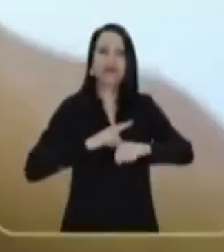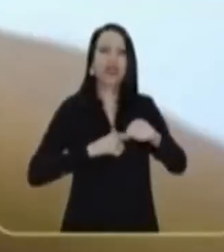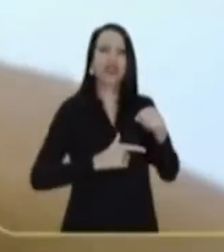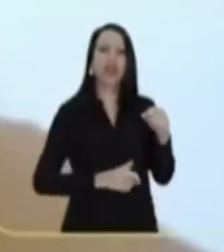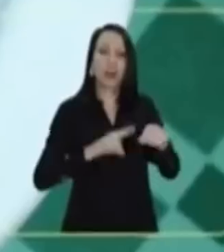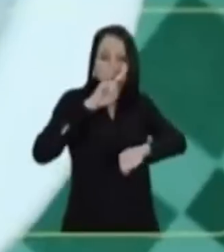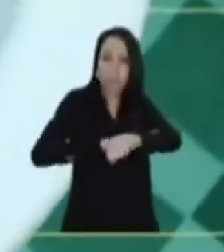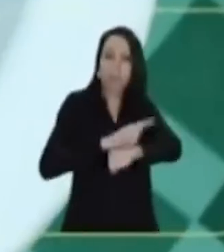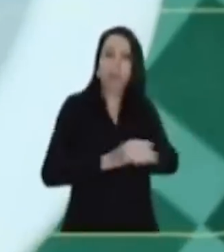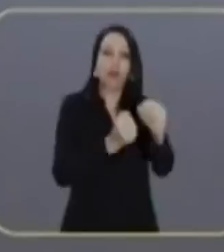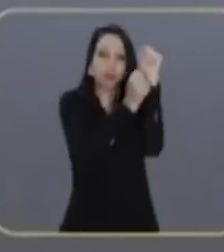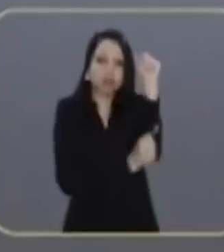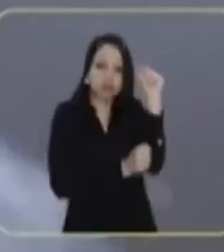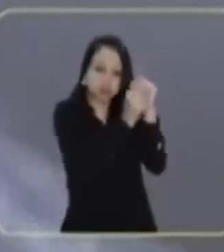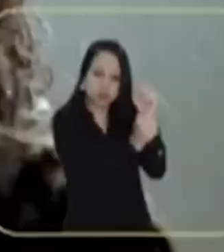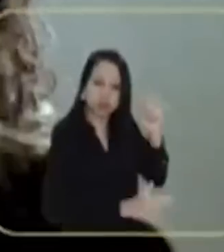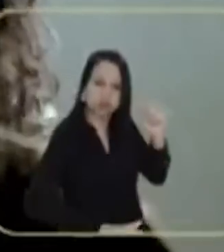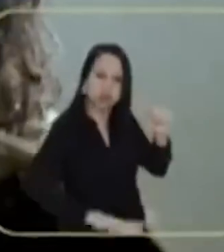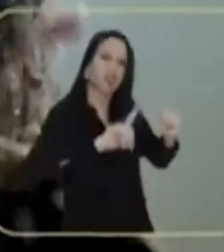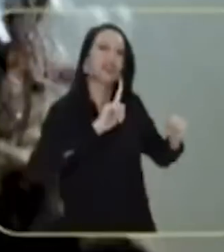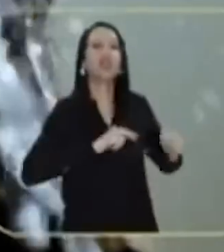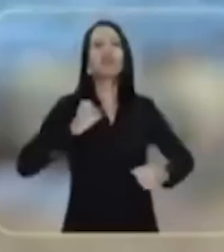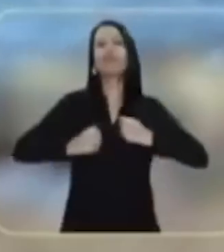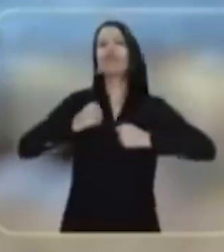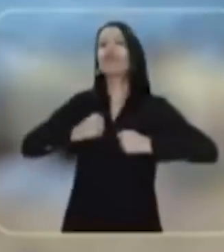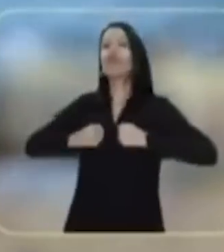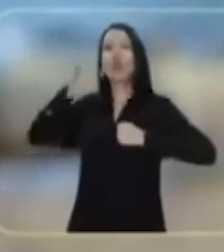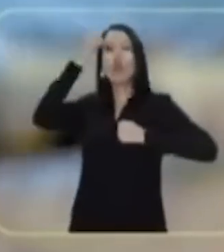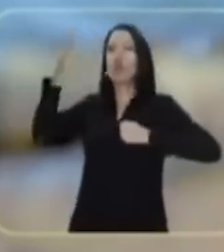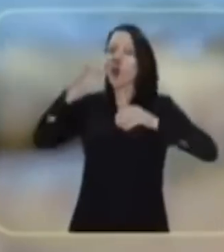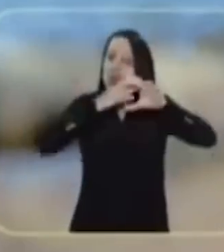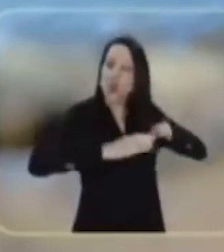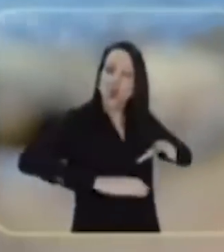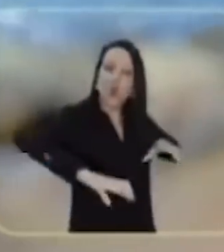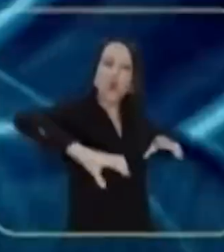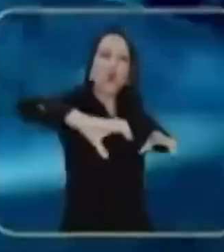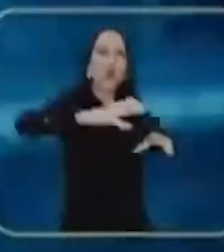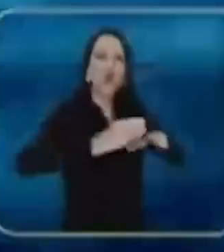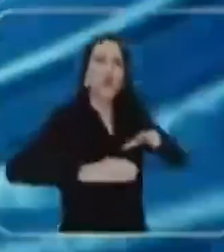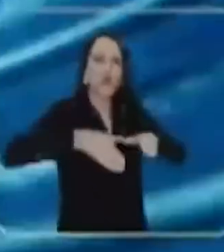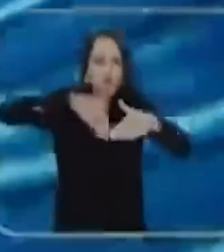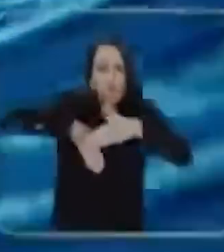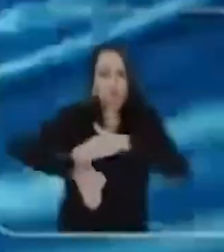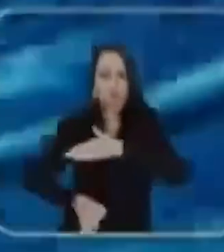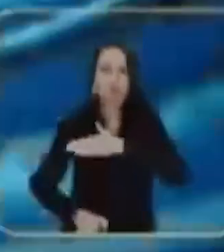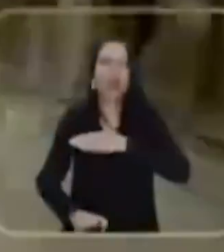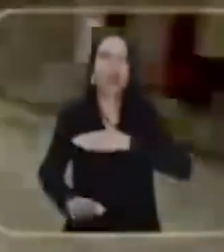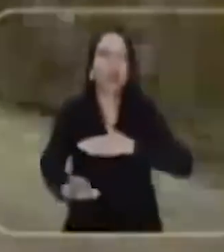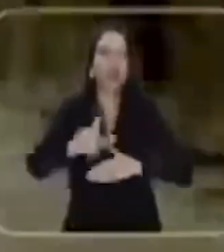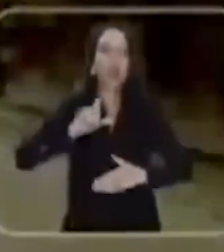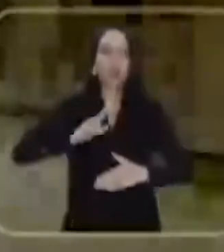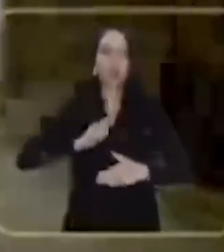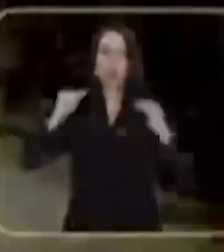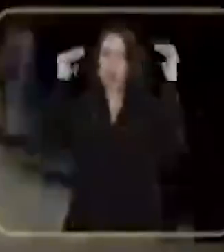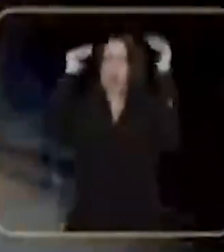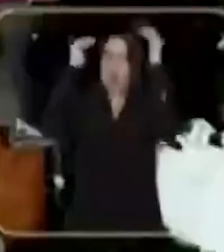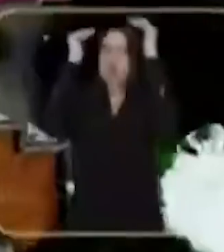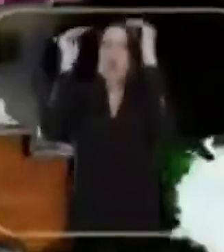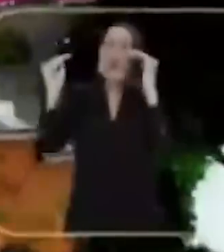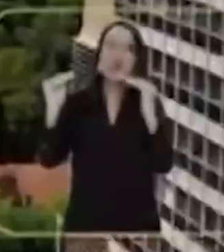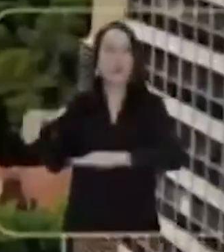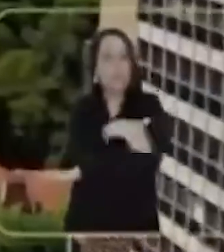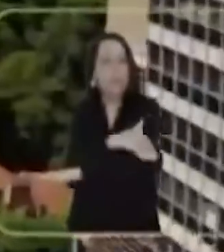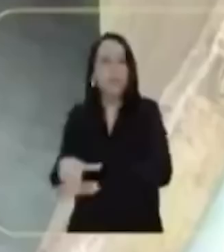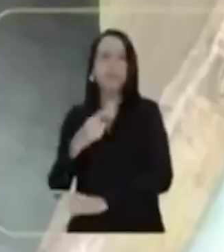Quando você dá descarga ou toma banho, nem lembra dos quilômetros de tubulações e esgotos nos subsolos. Ou dos